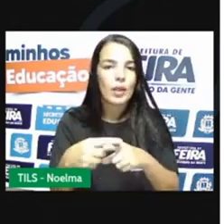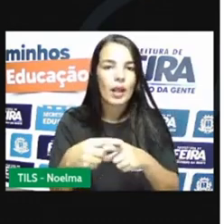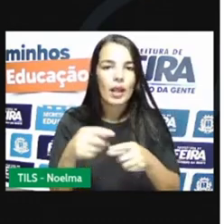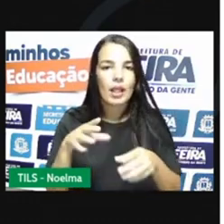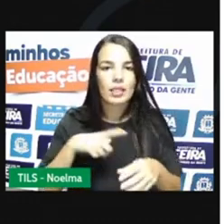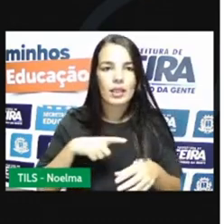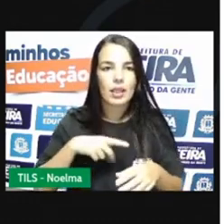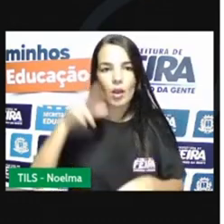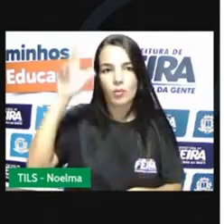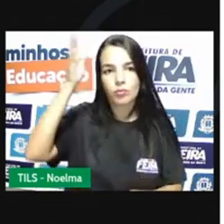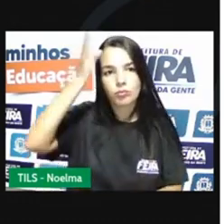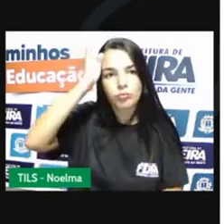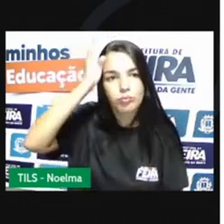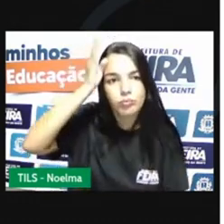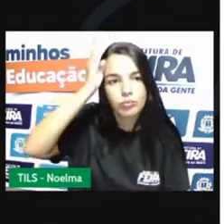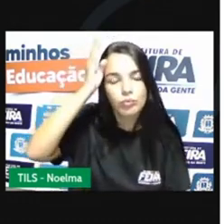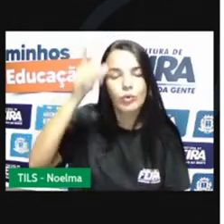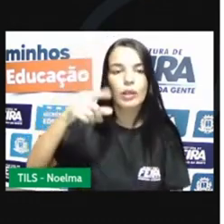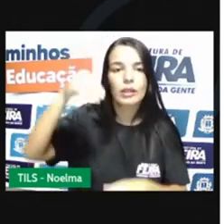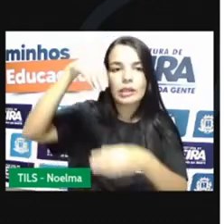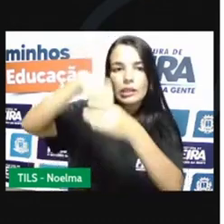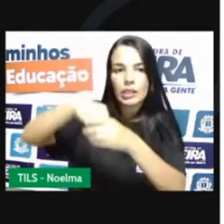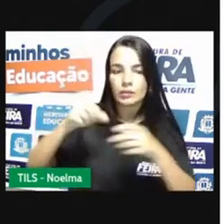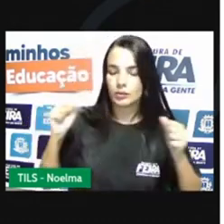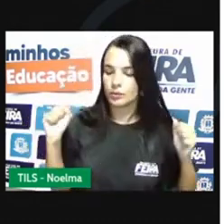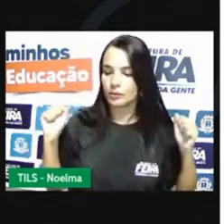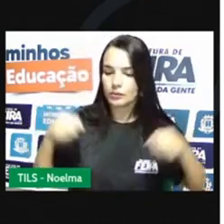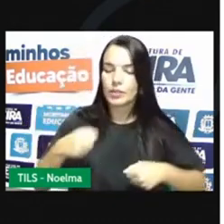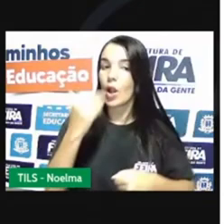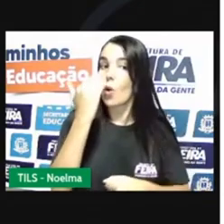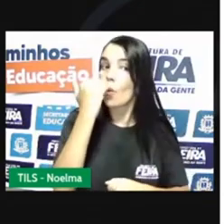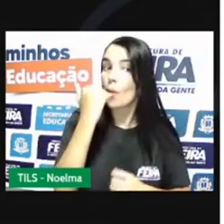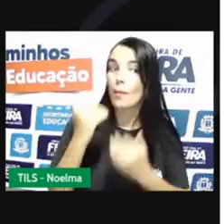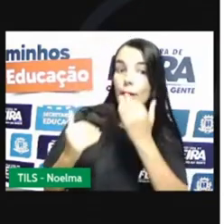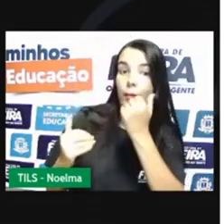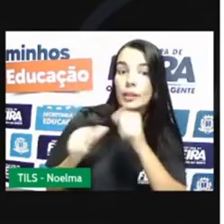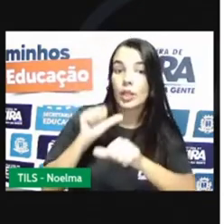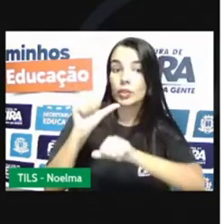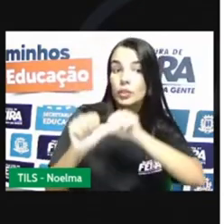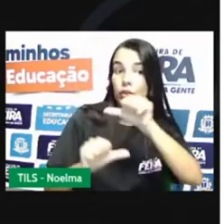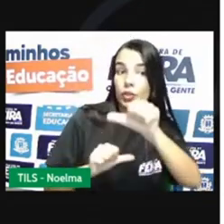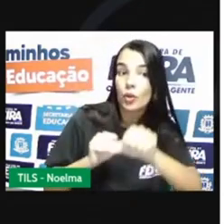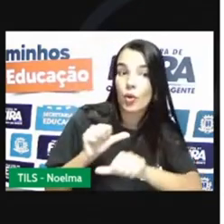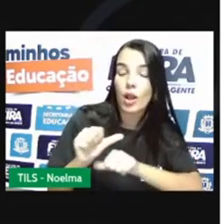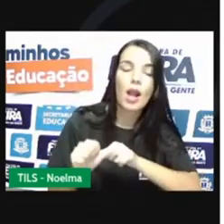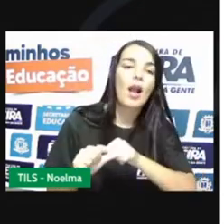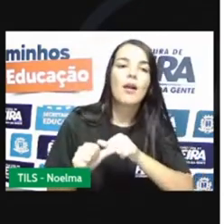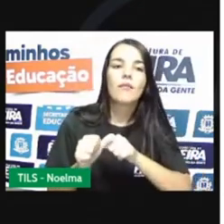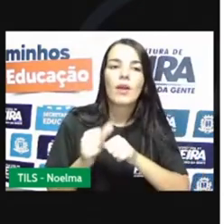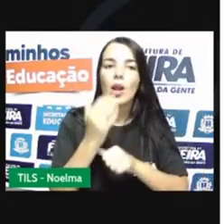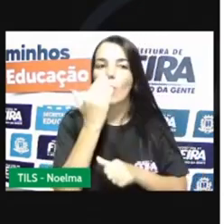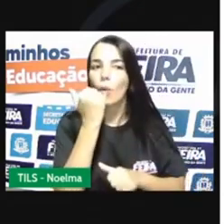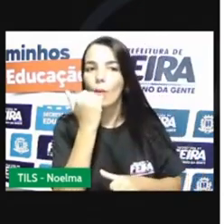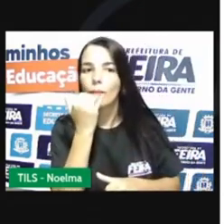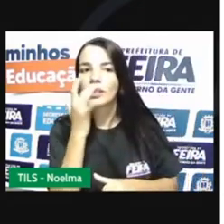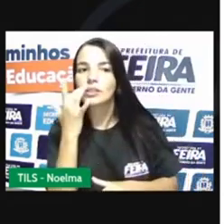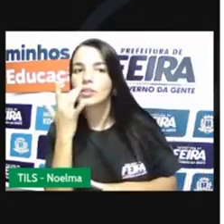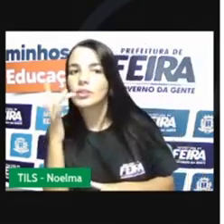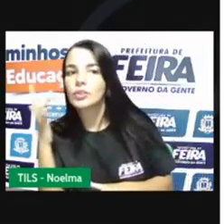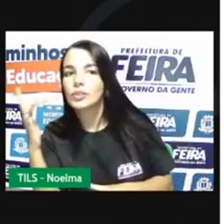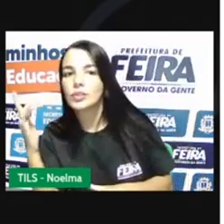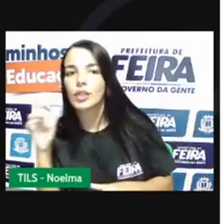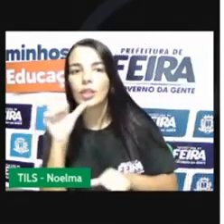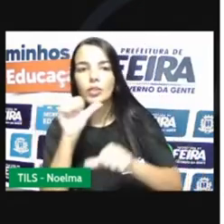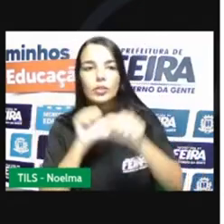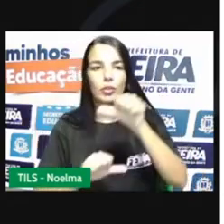burros que carregavam mercadorias. eles faziam o papel de bancos porque trocavam dinheiro por ouro e papel de imprensa